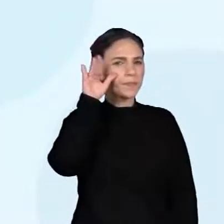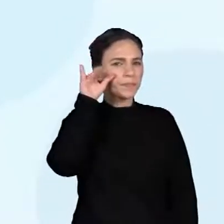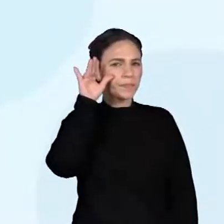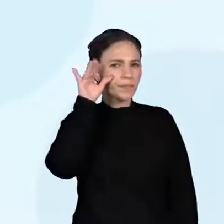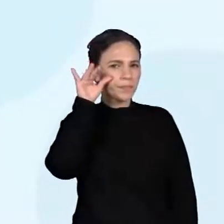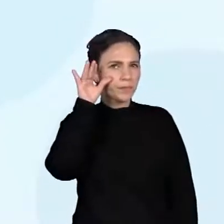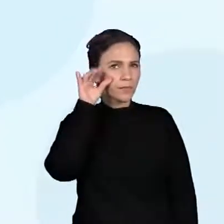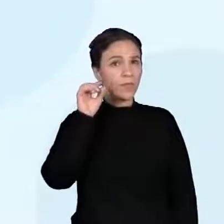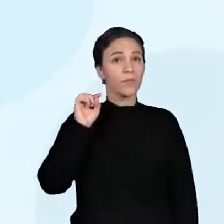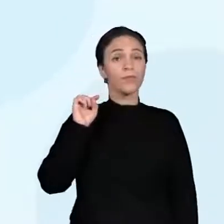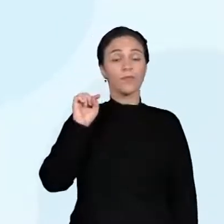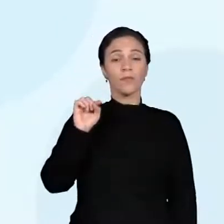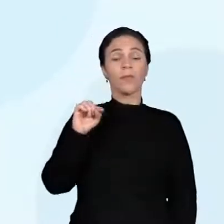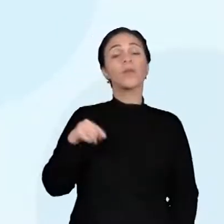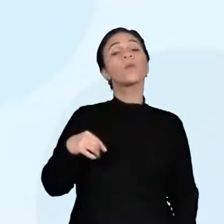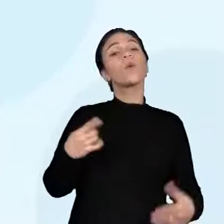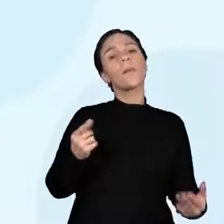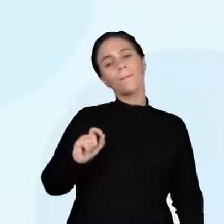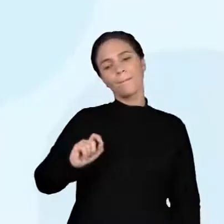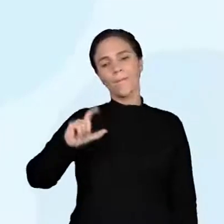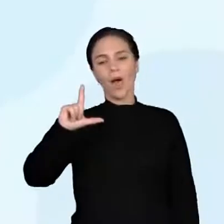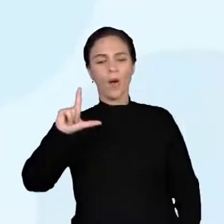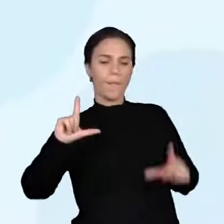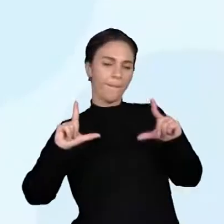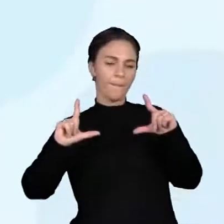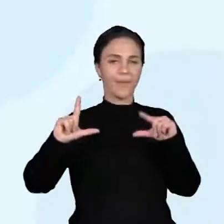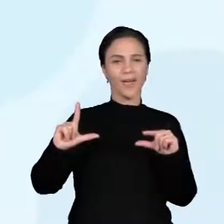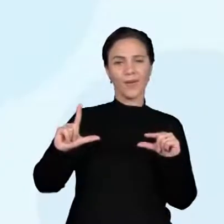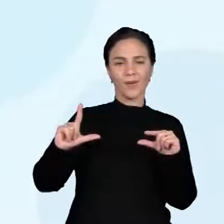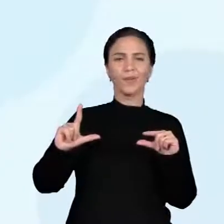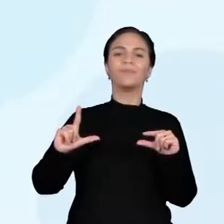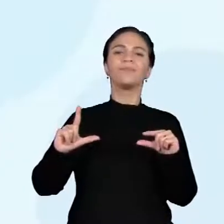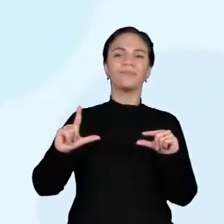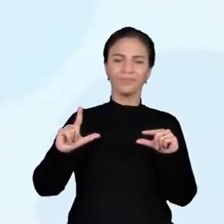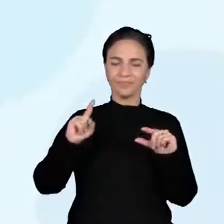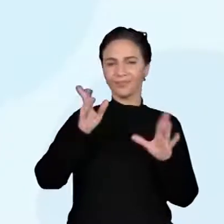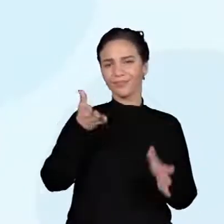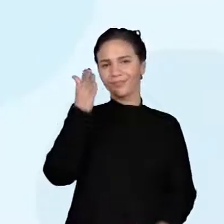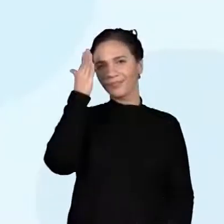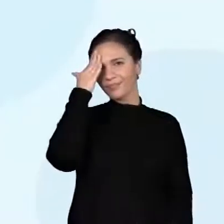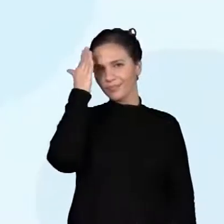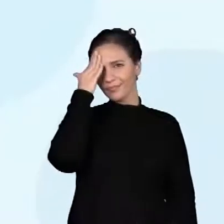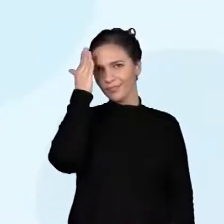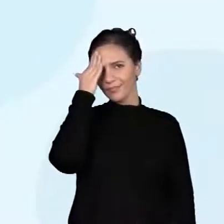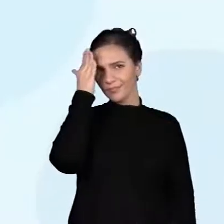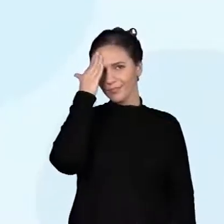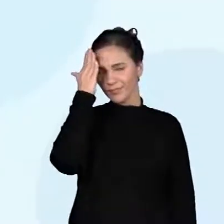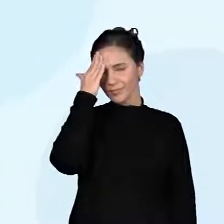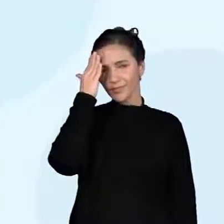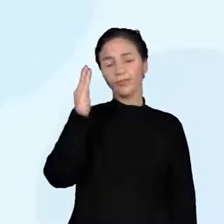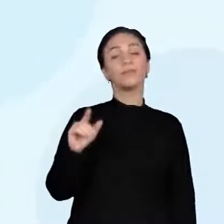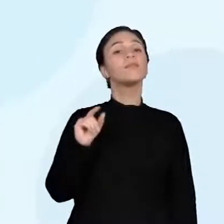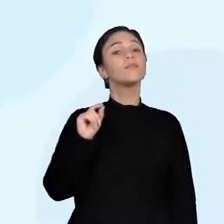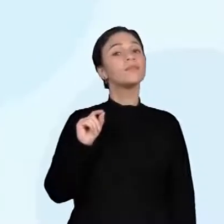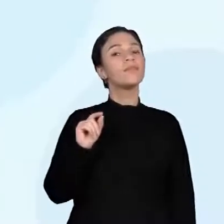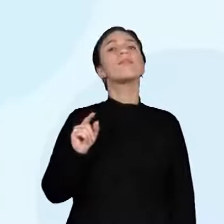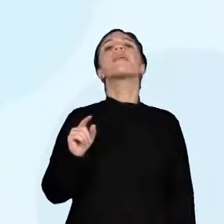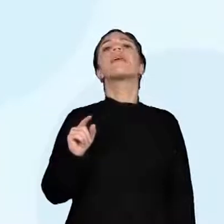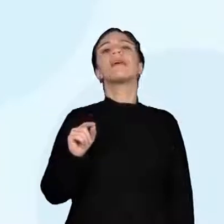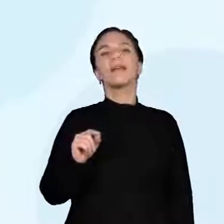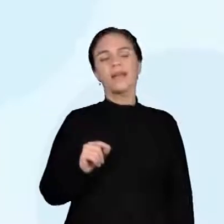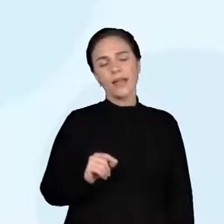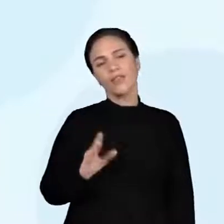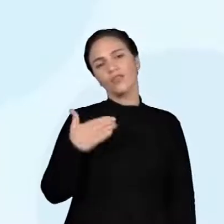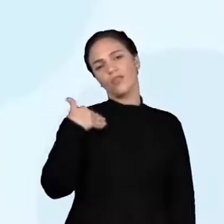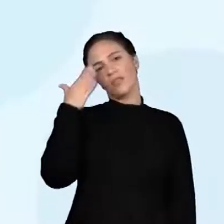é maior ou menor do que o número que você teve, você já sabe que o resultado final vai ser maior ou